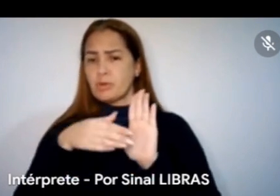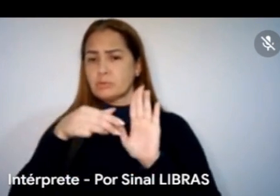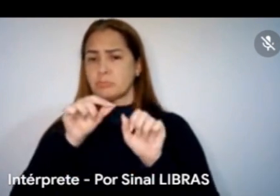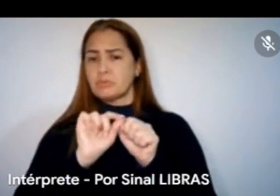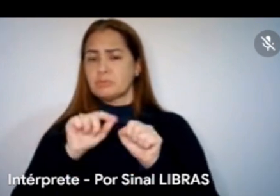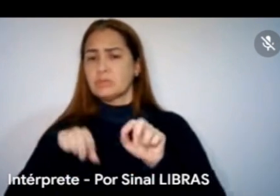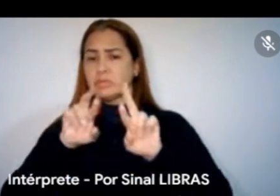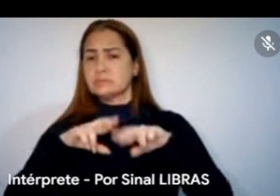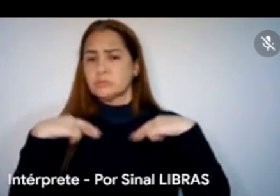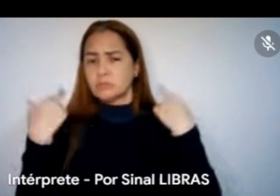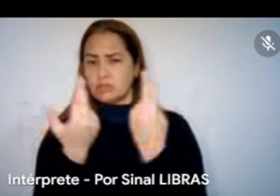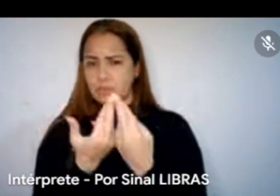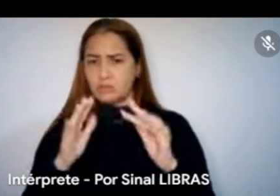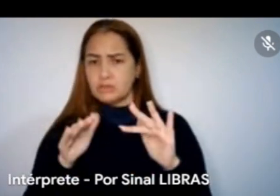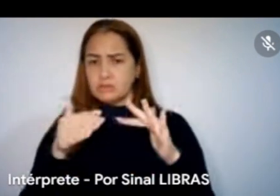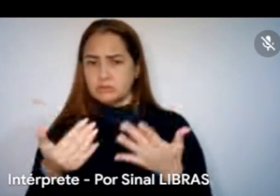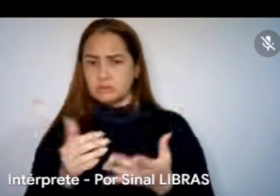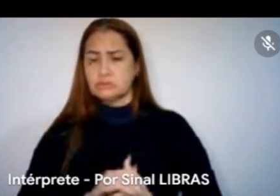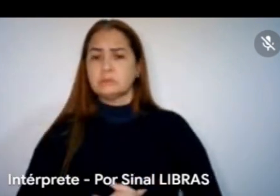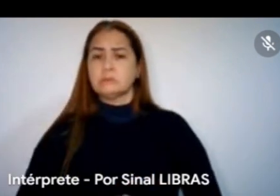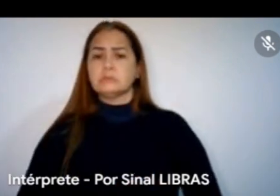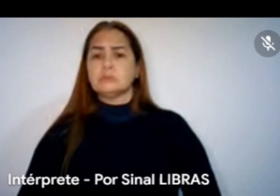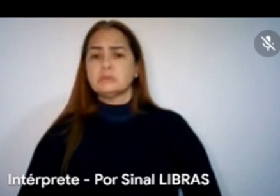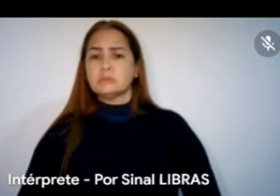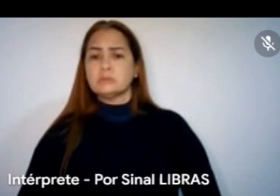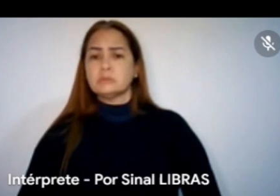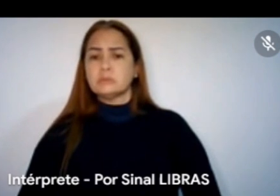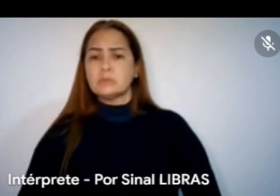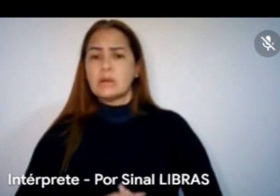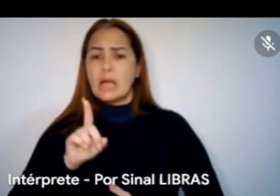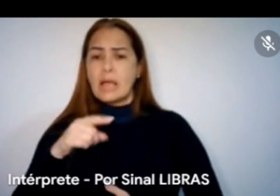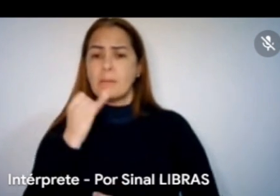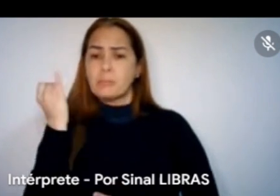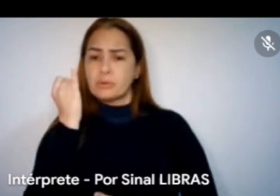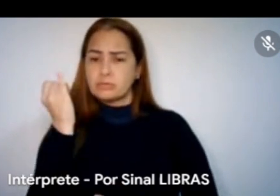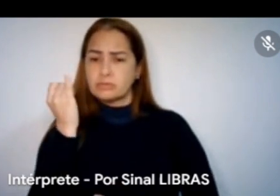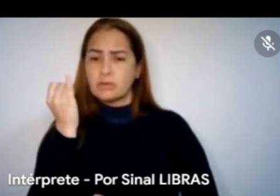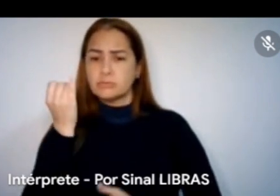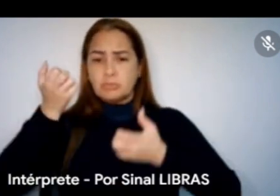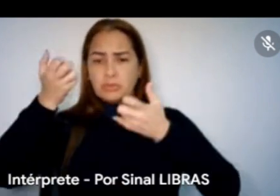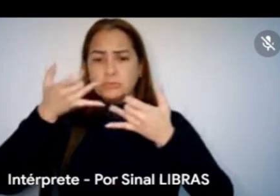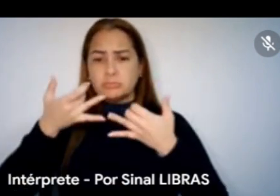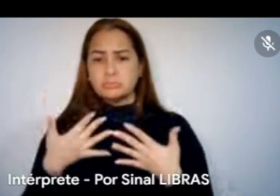escutas seguintes, já que pelo visto nessa não vai ser mais possível, que haja uma introdução para os fazedores de cultura.